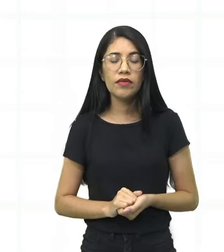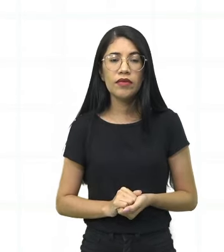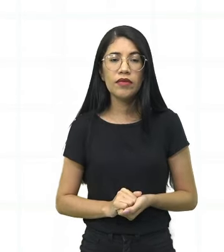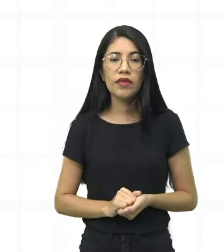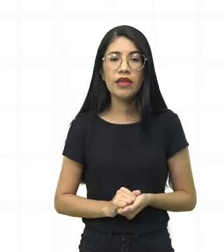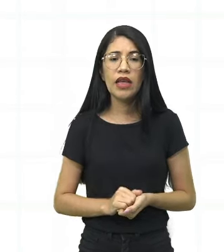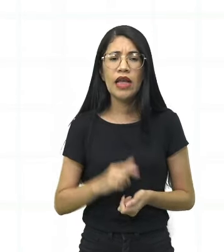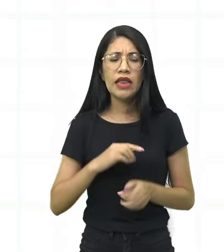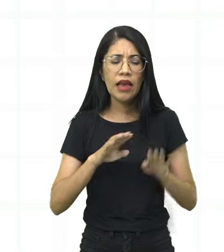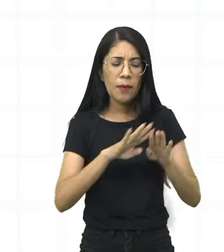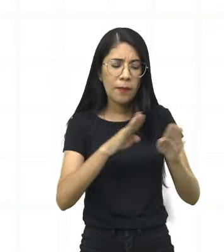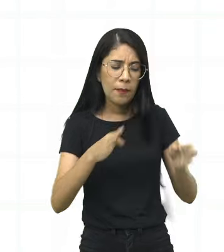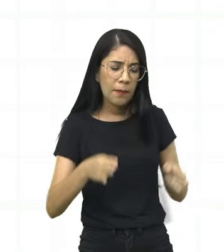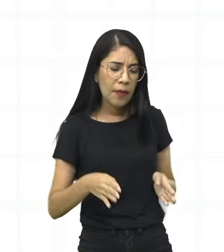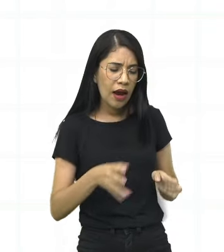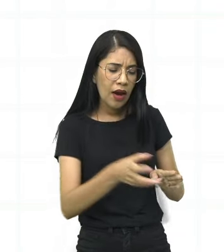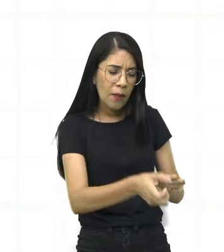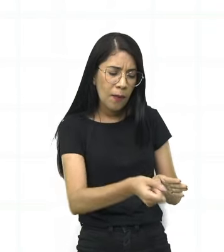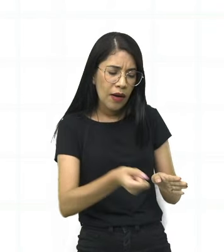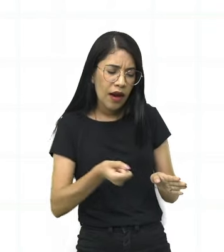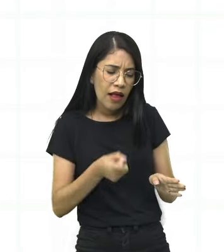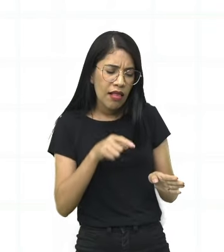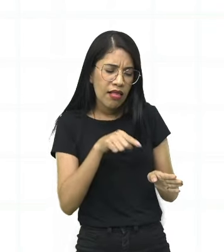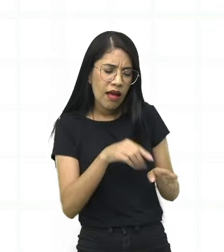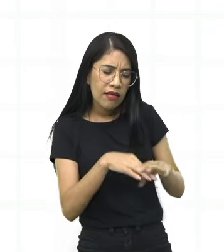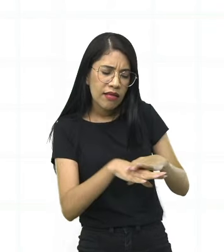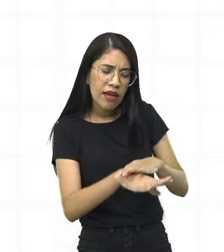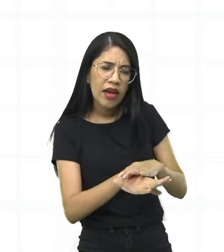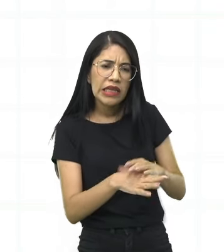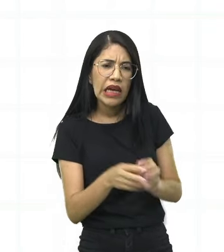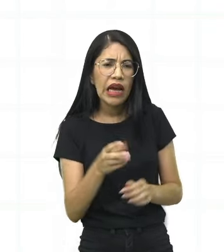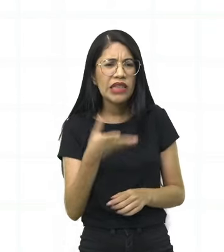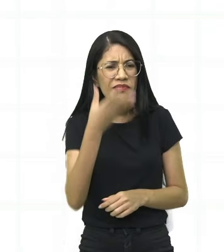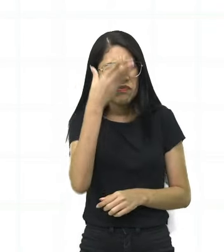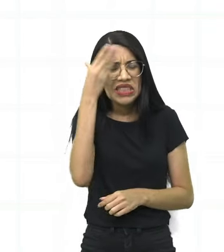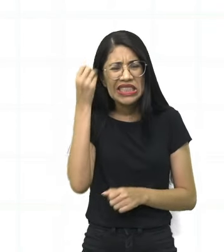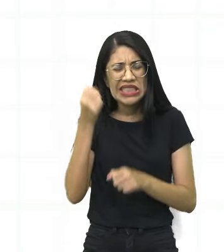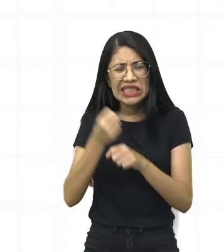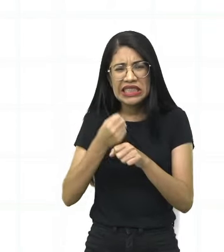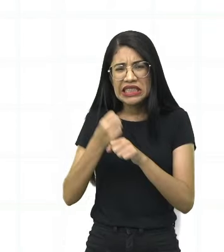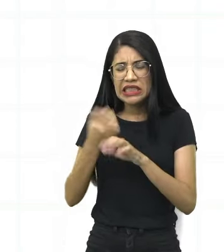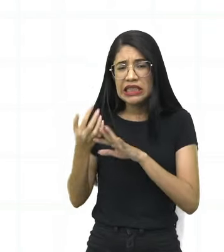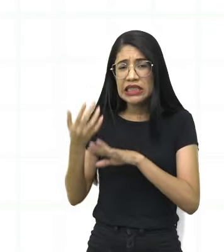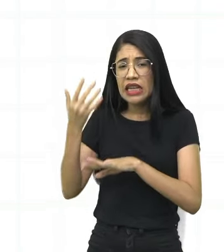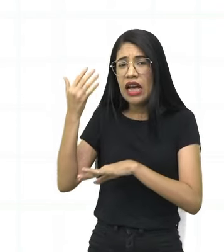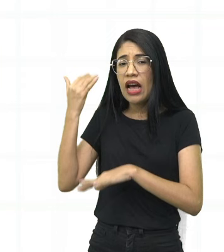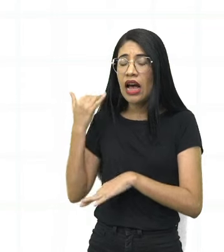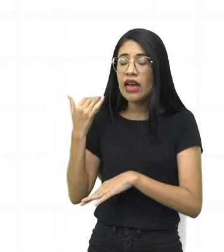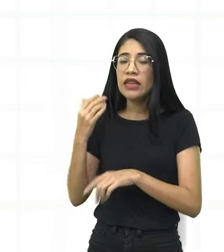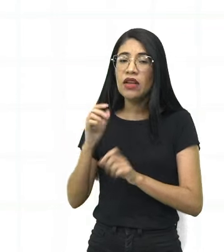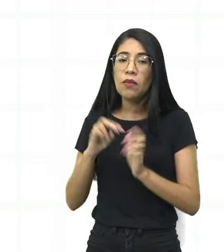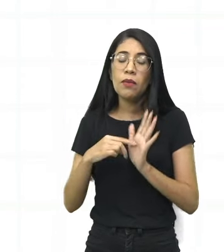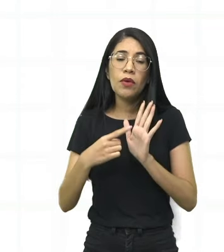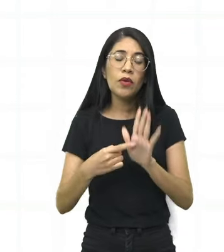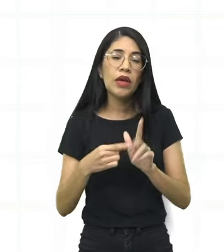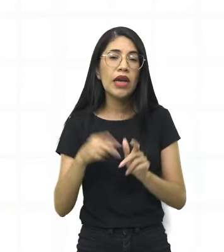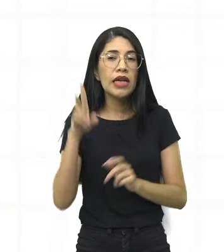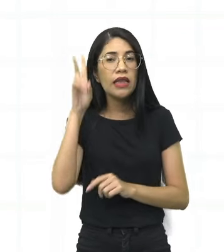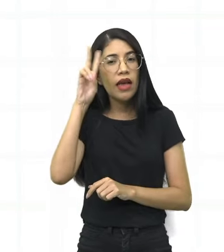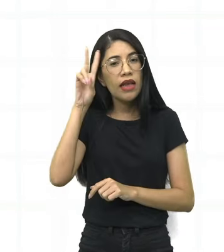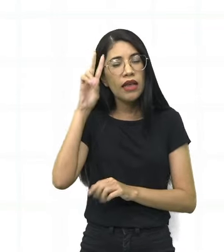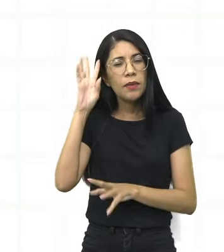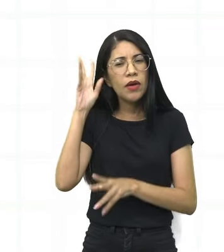uma gaveta da cômoda, esquecida há décadas, né? Então mostra que ele está meio que voltando, né?